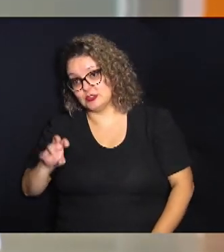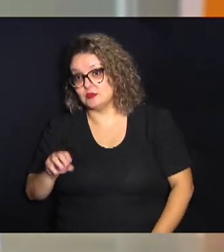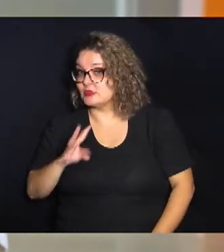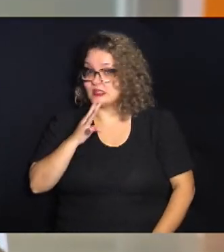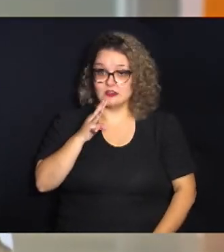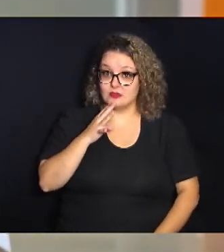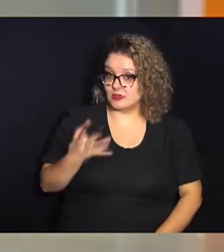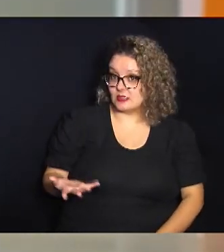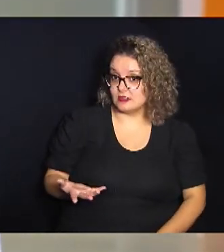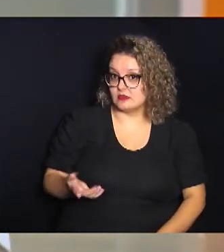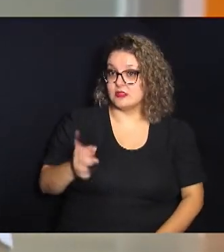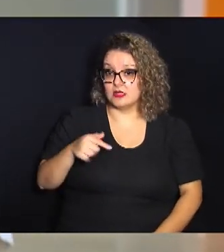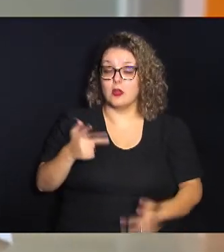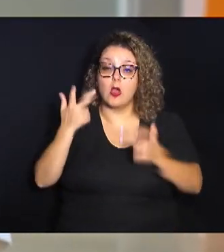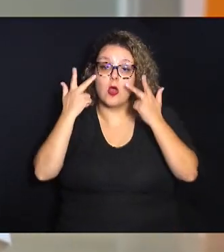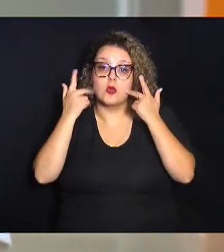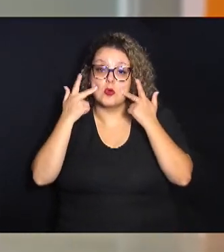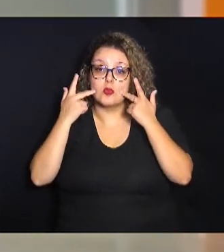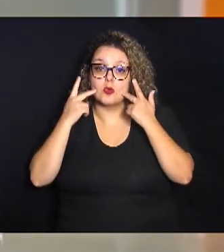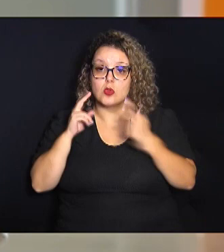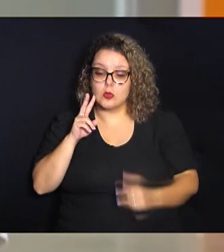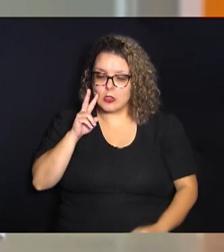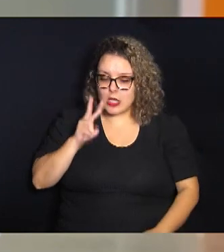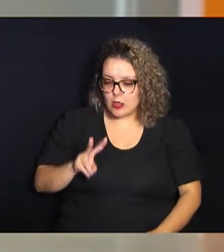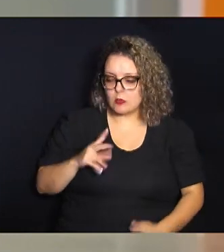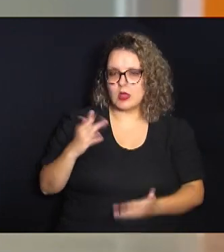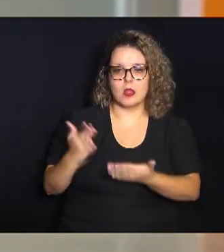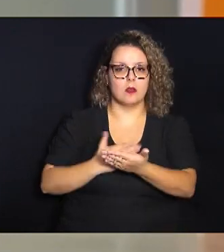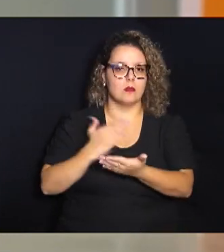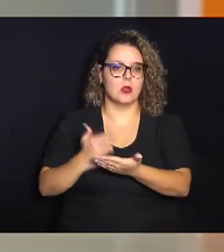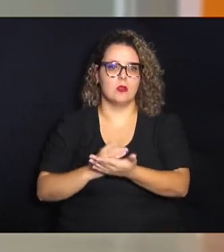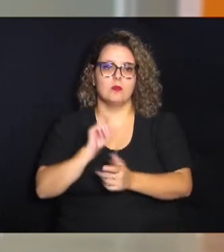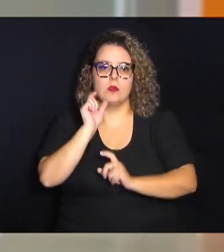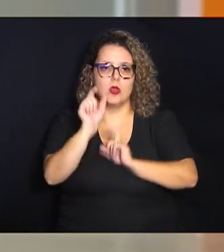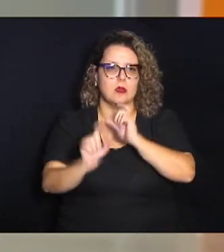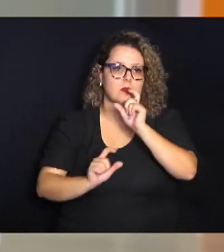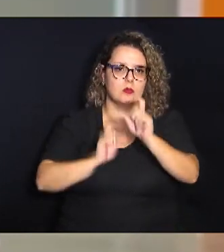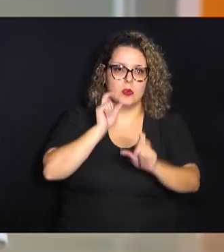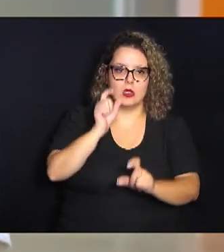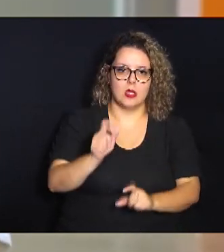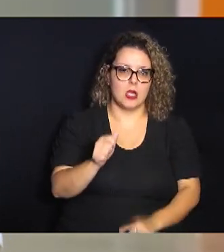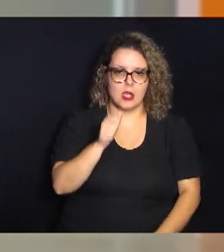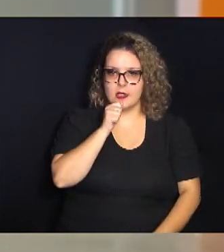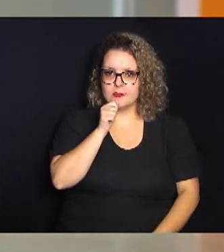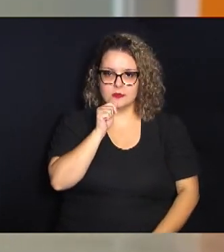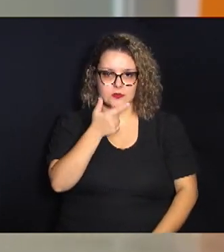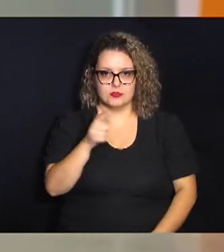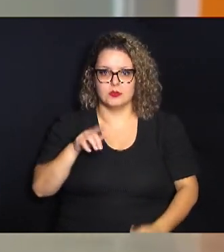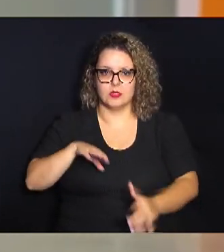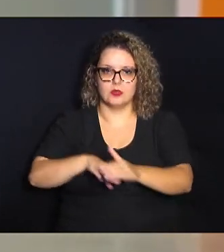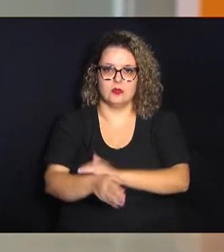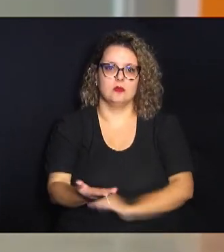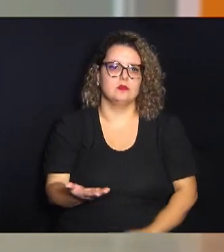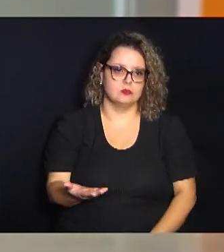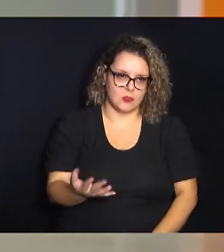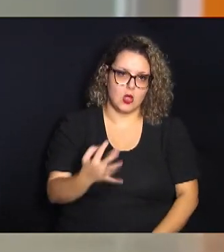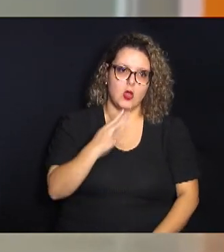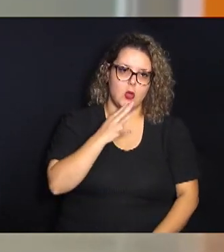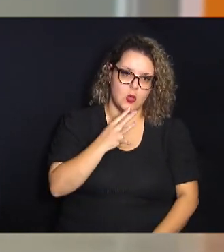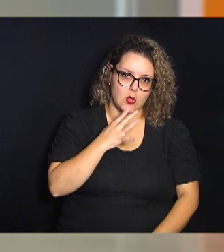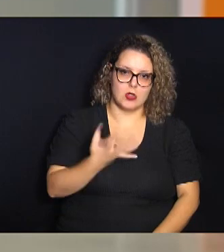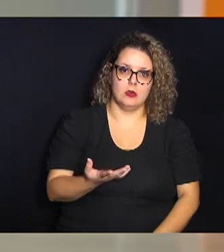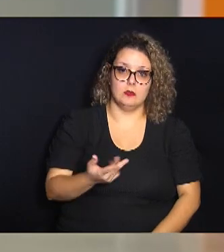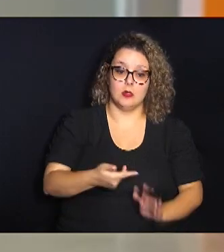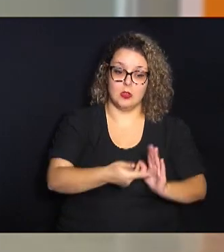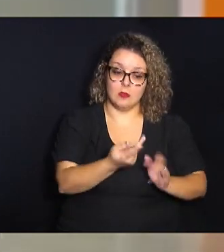então é comum que você se depare numa obra com algumas palavras que você ainda não tenha conhecimento e você vai buscar o significado dessas